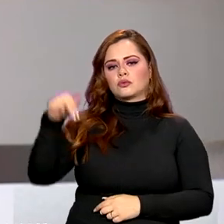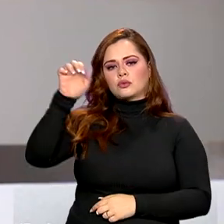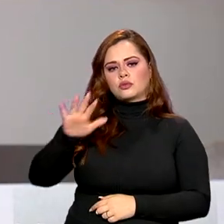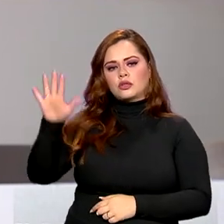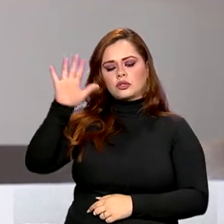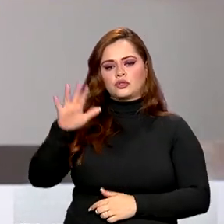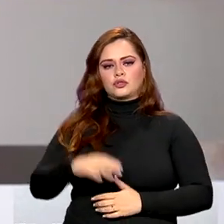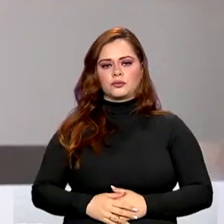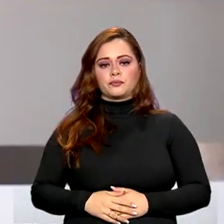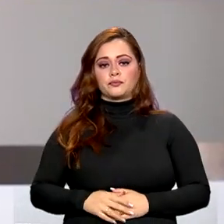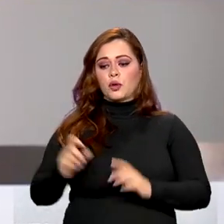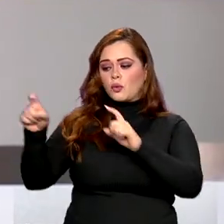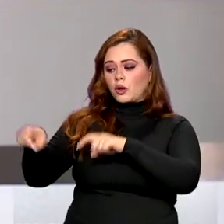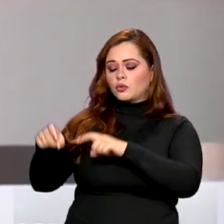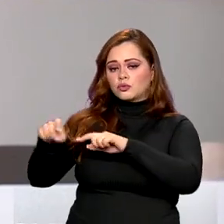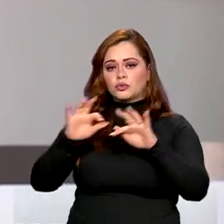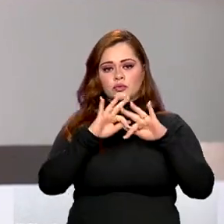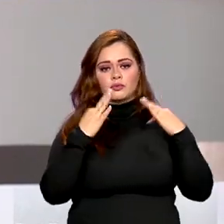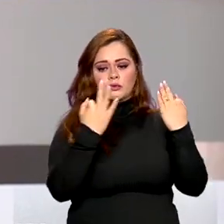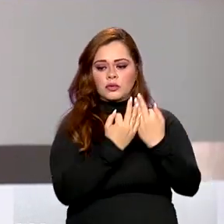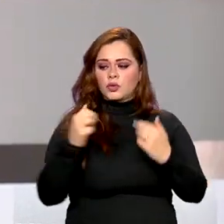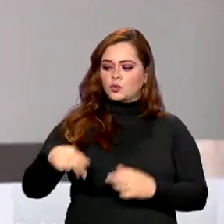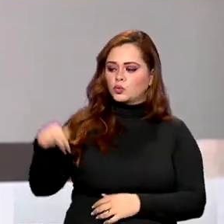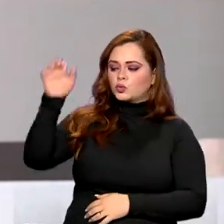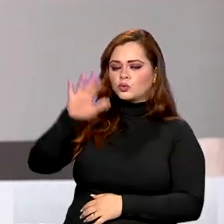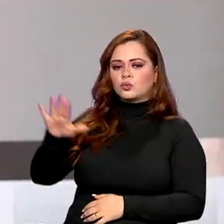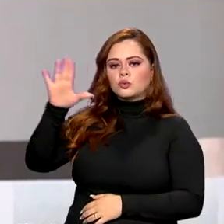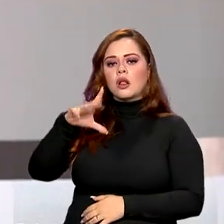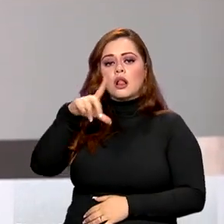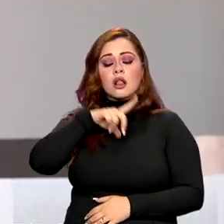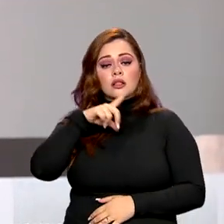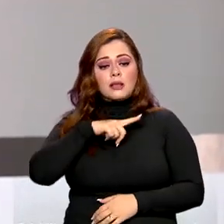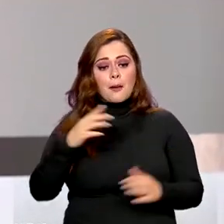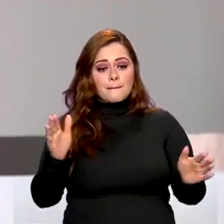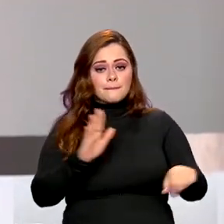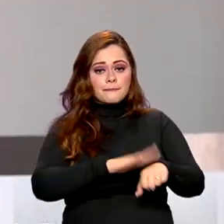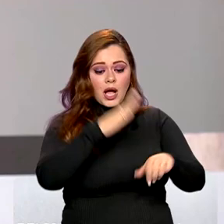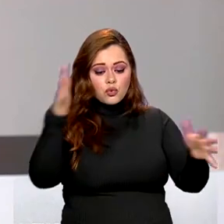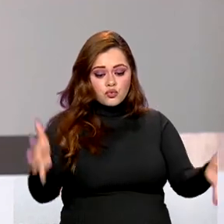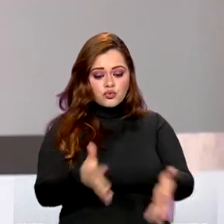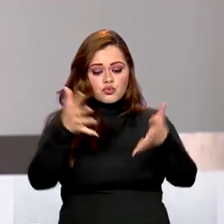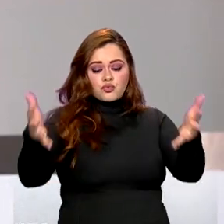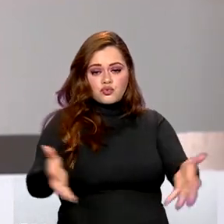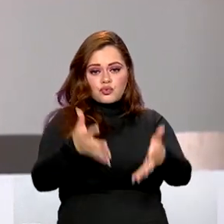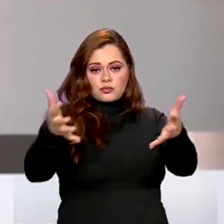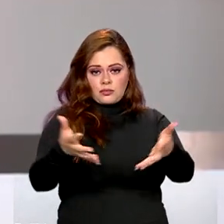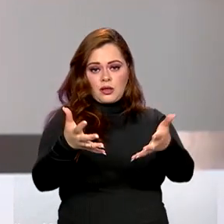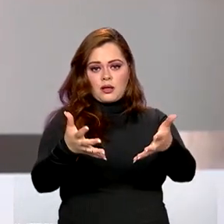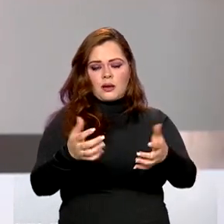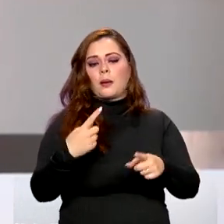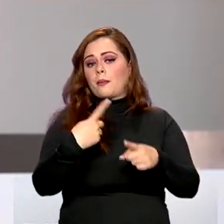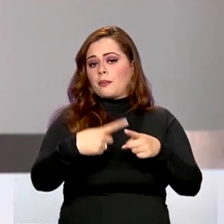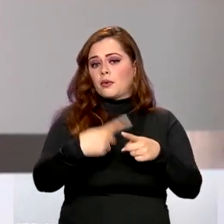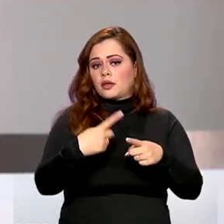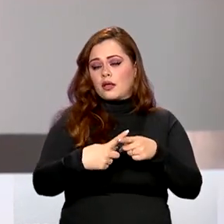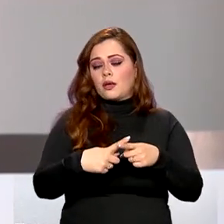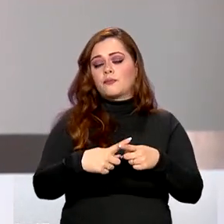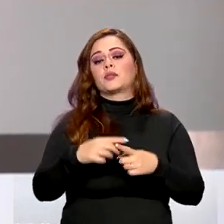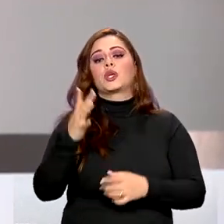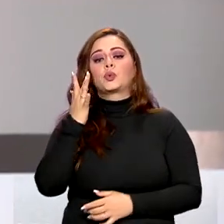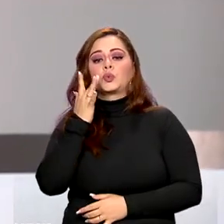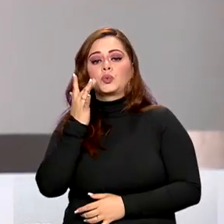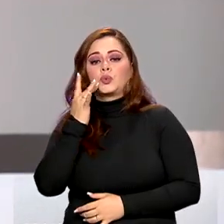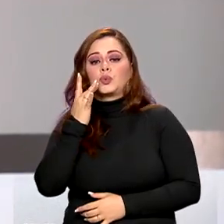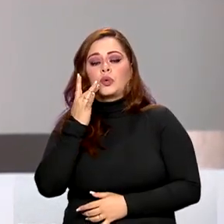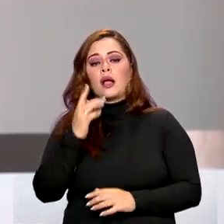Os agricultores familiares do Nordeste terão ainda mais incentivo para produzir. É que foi lançado em Fortaleza, no Ceará,